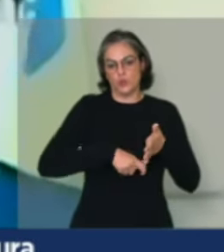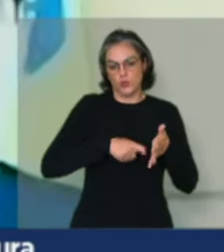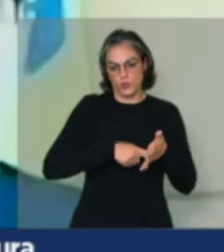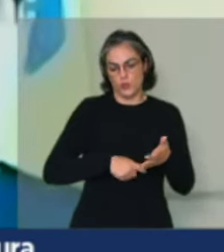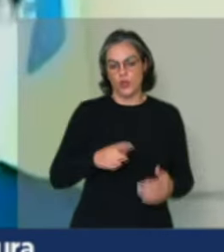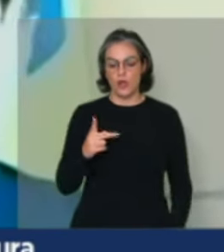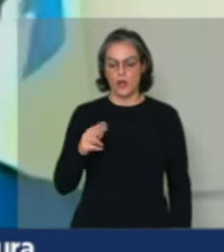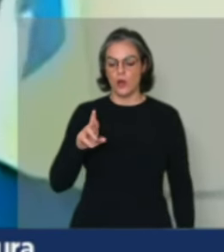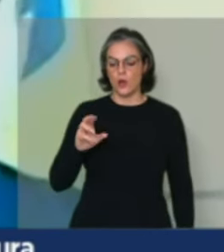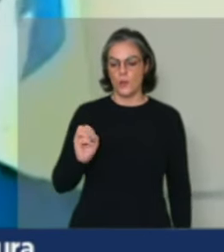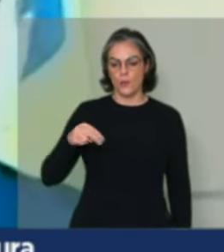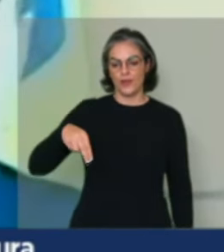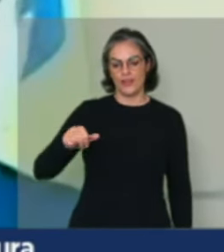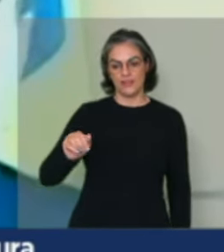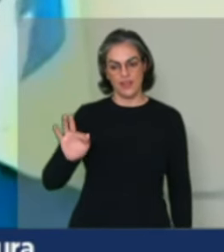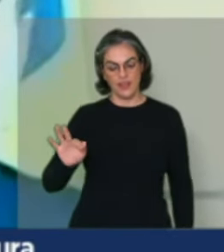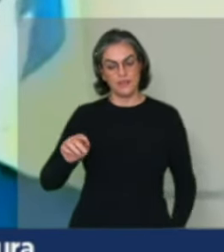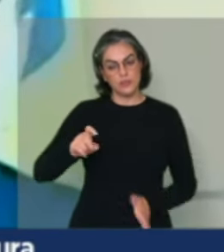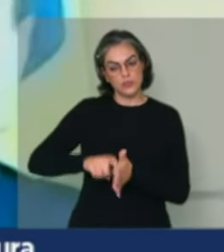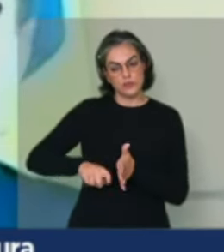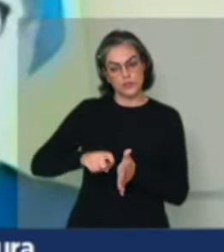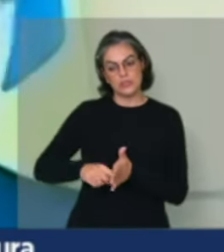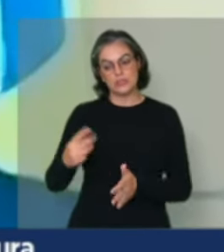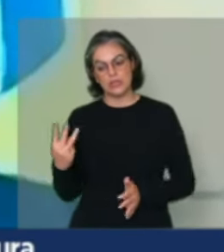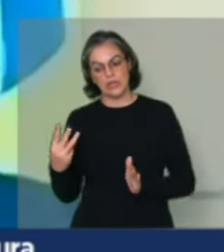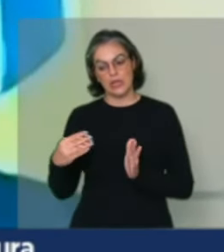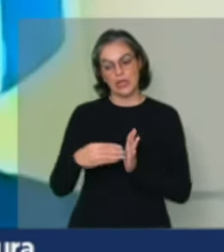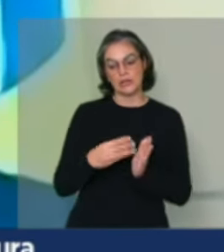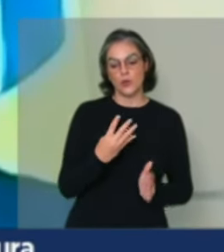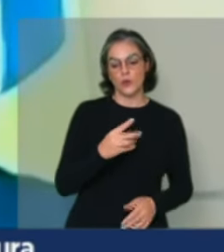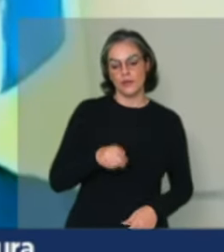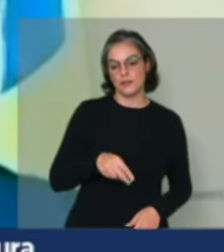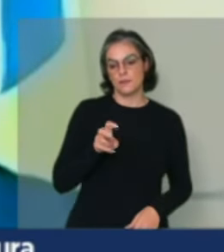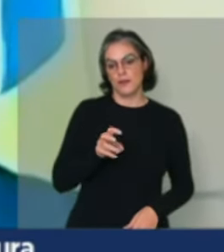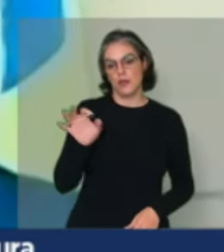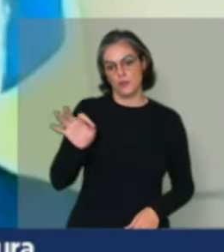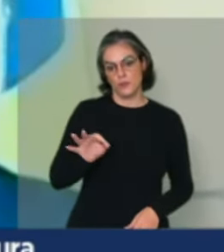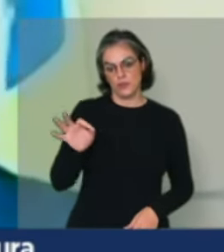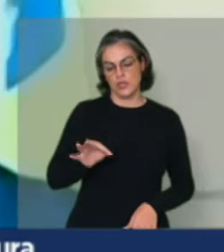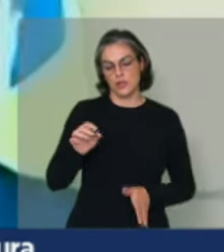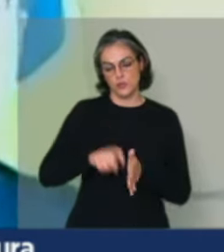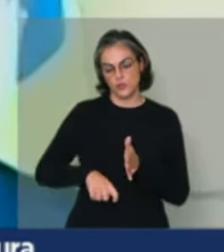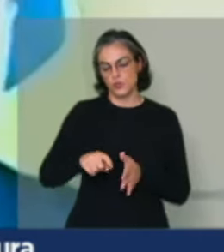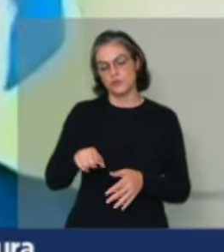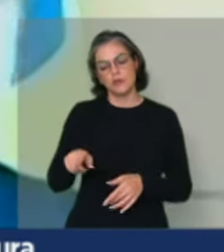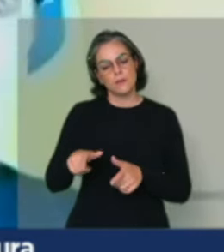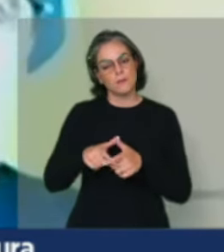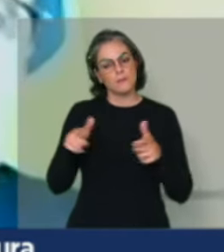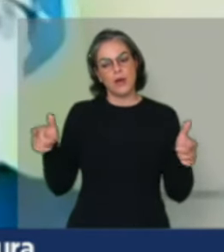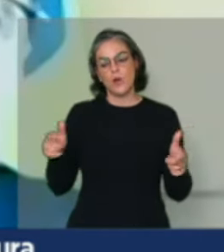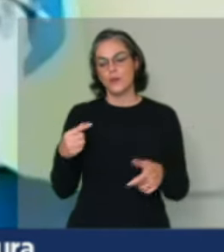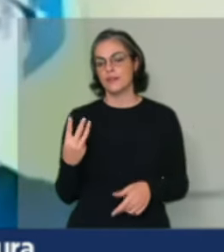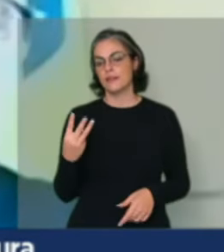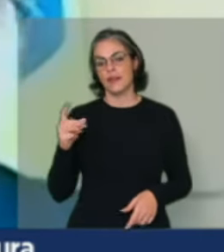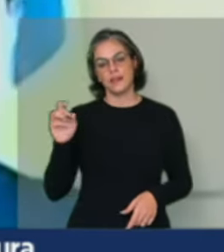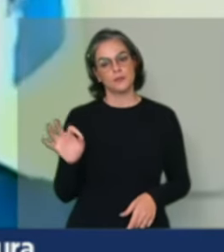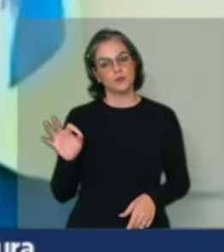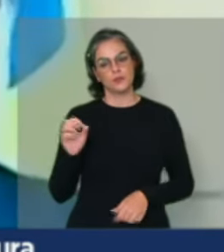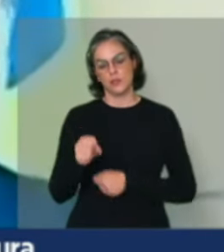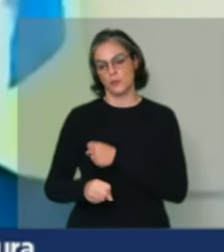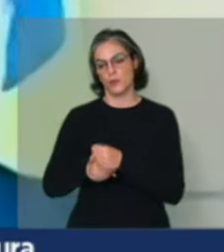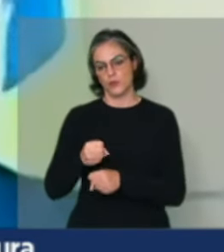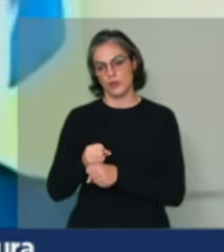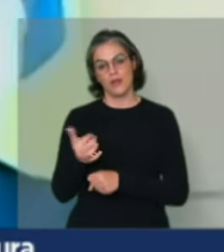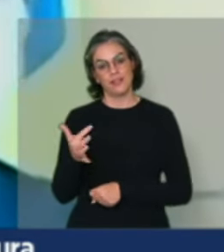tem taxa de juros de 3% a 4,5%. Na sua grande maioria das atividades, 3% ao ano. 10 anos de